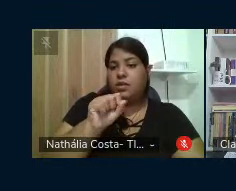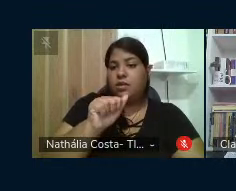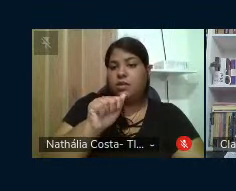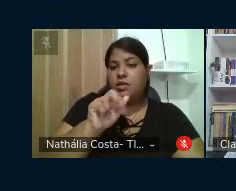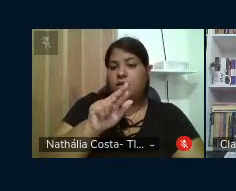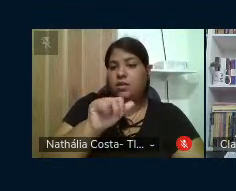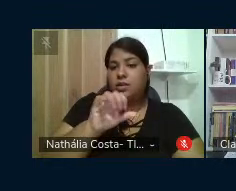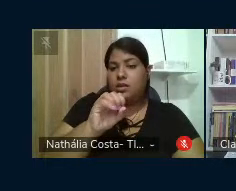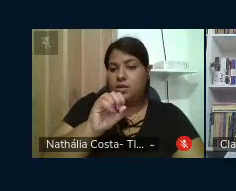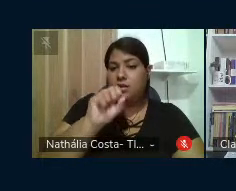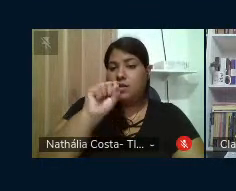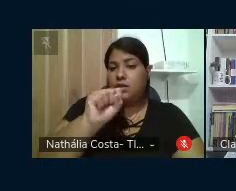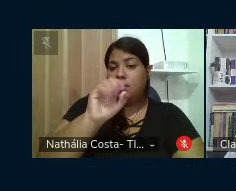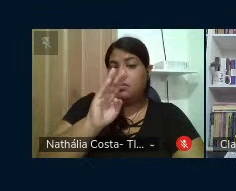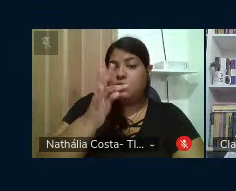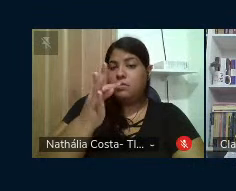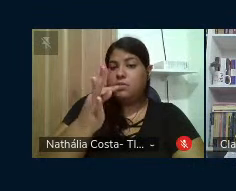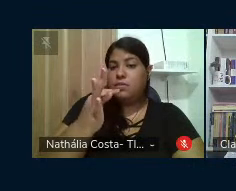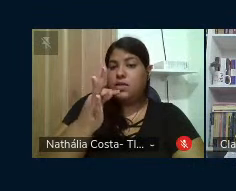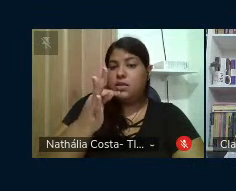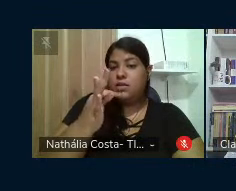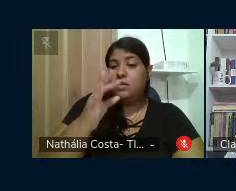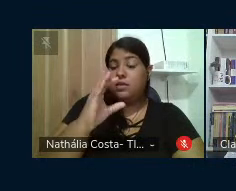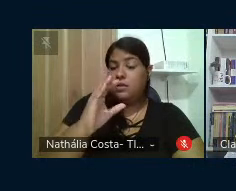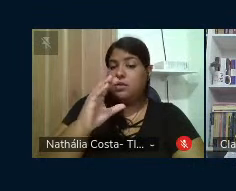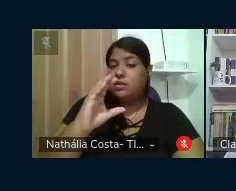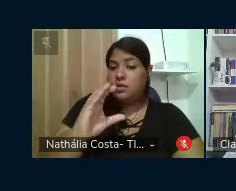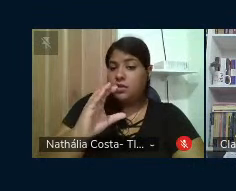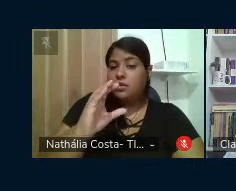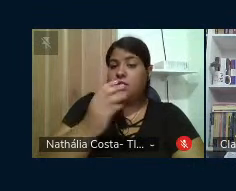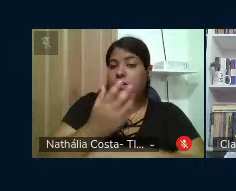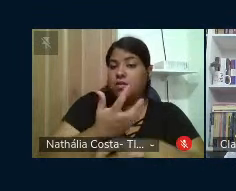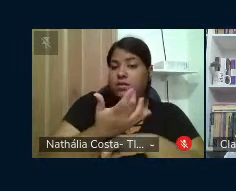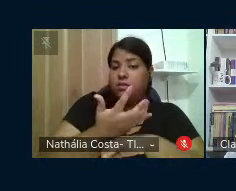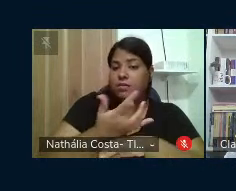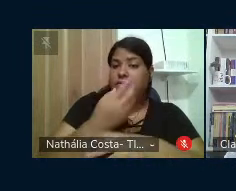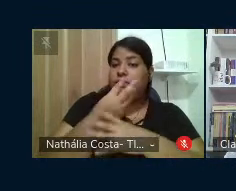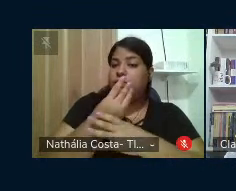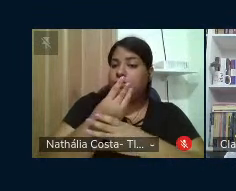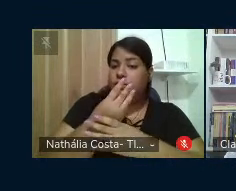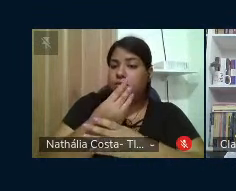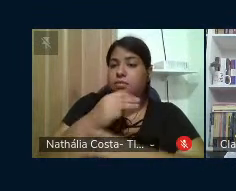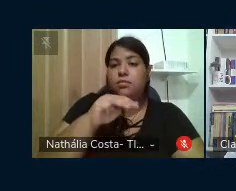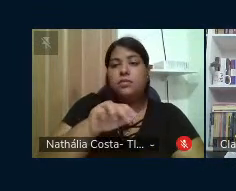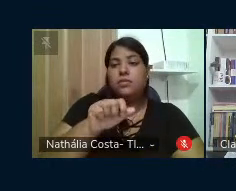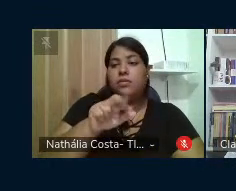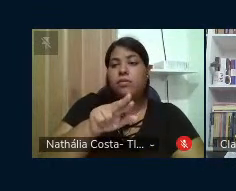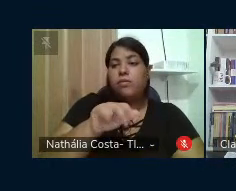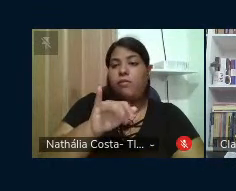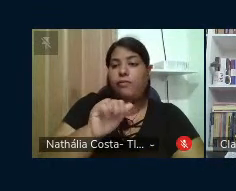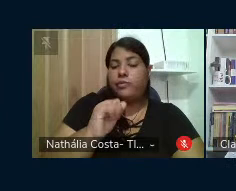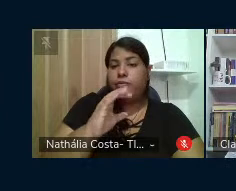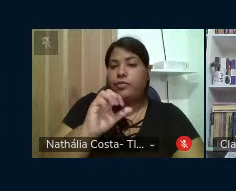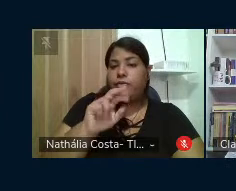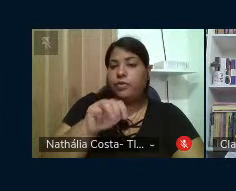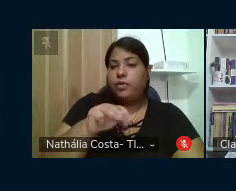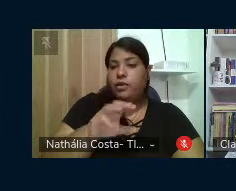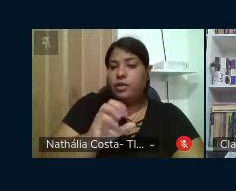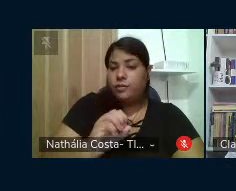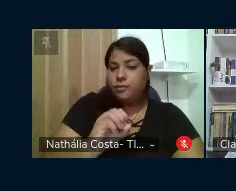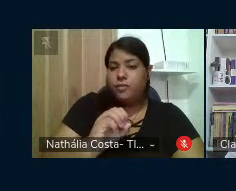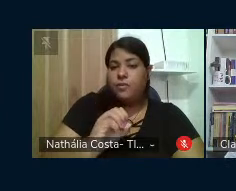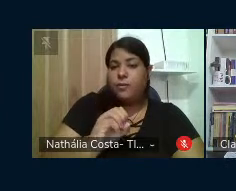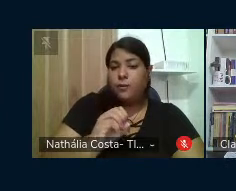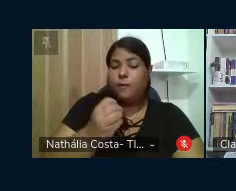SBPC de Pernambuco e da Universidade Federal Rural de Pernambuco Maria do Carmo Gonçalo da